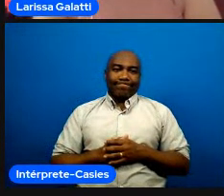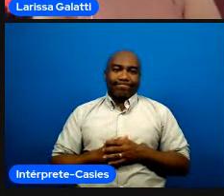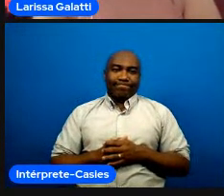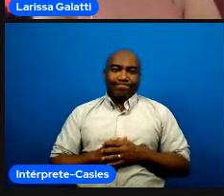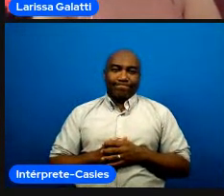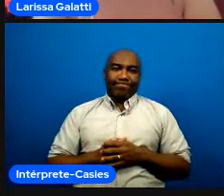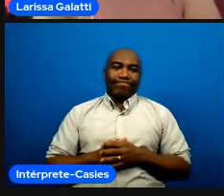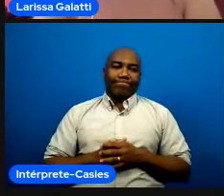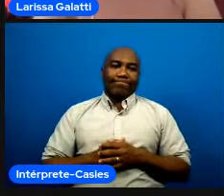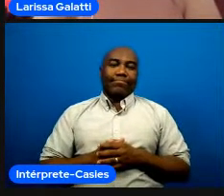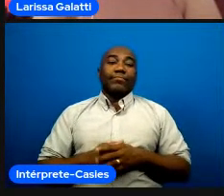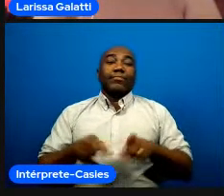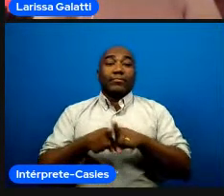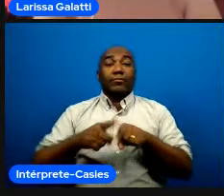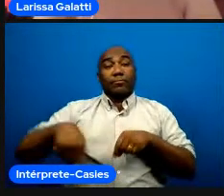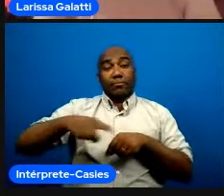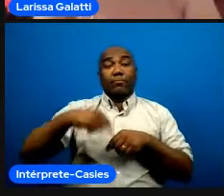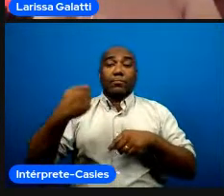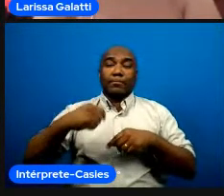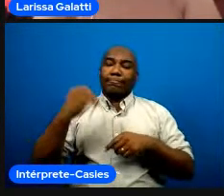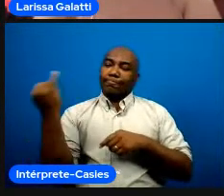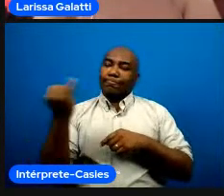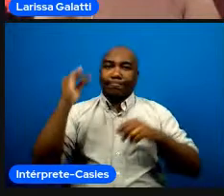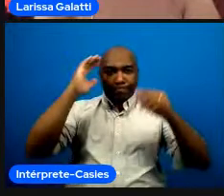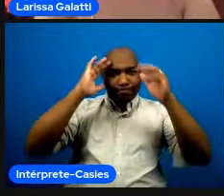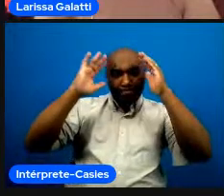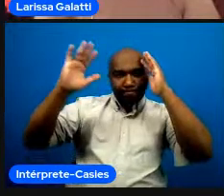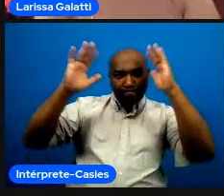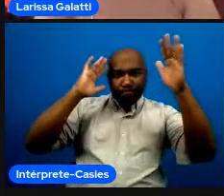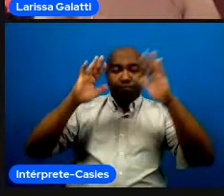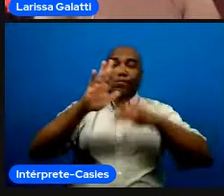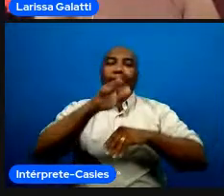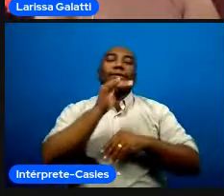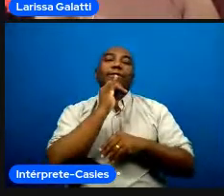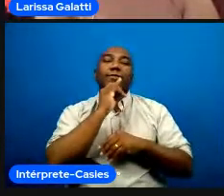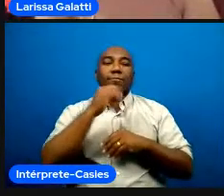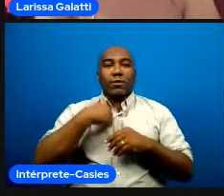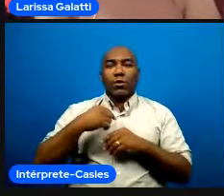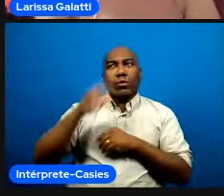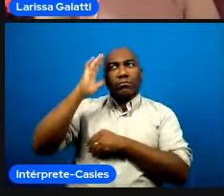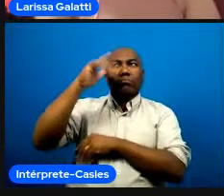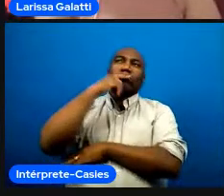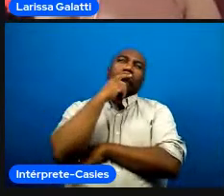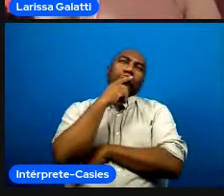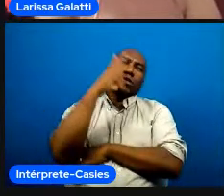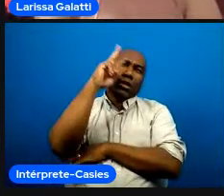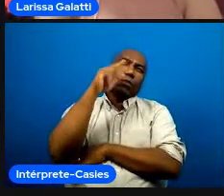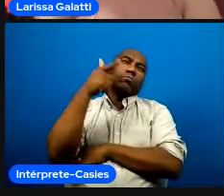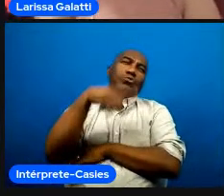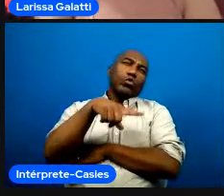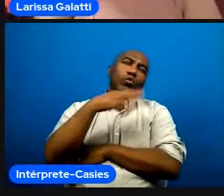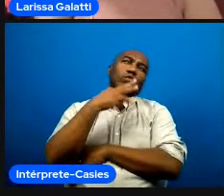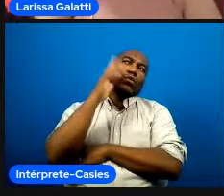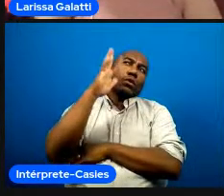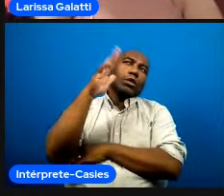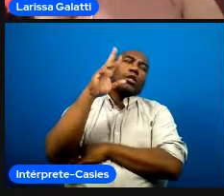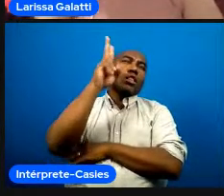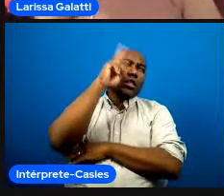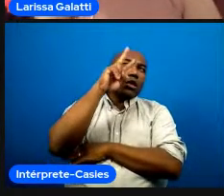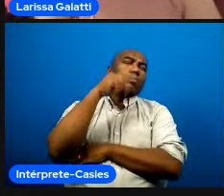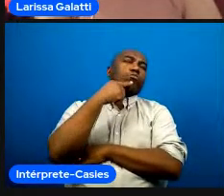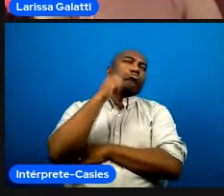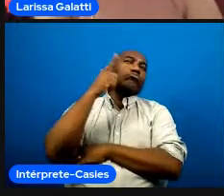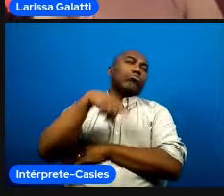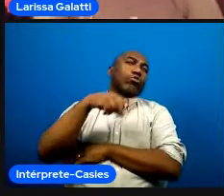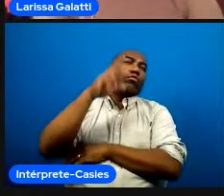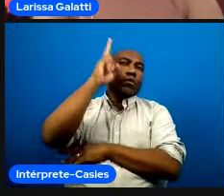capacidade de refletir né é uma coisa é eu relembrar eu revisar né isso é eu pensar sobre o que aconteceu refletir tá